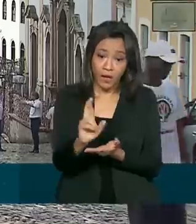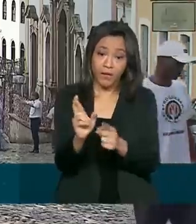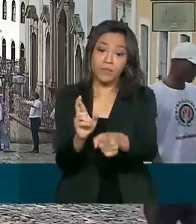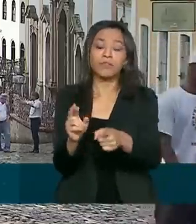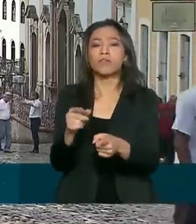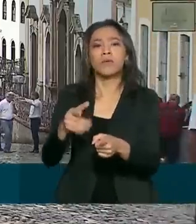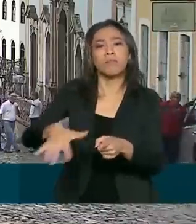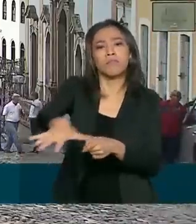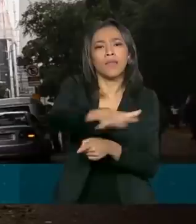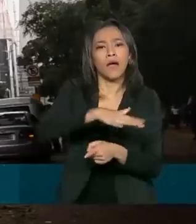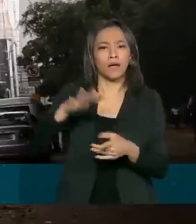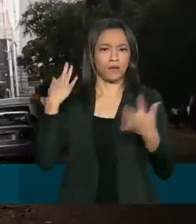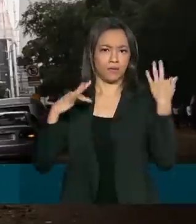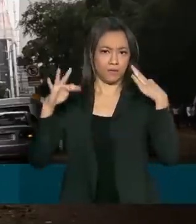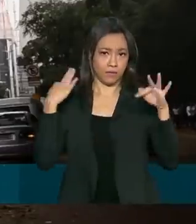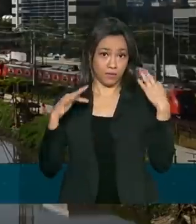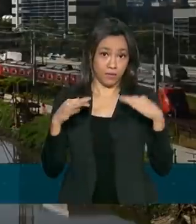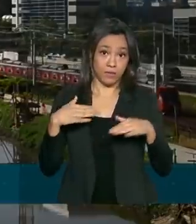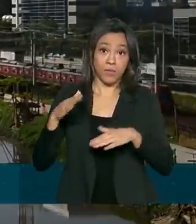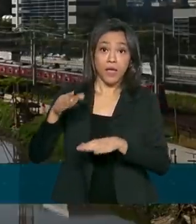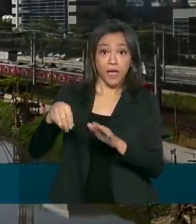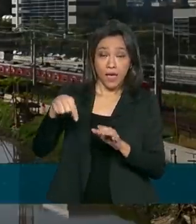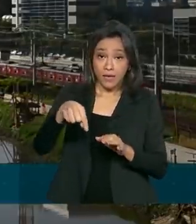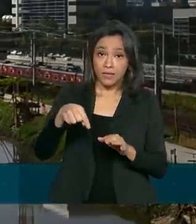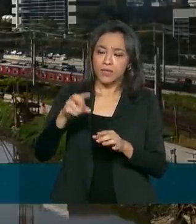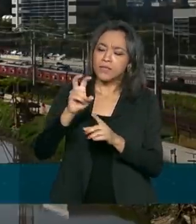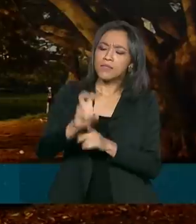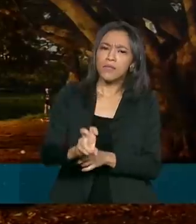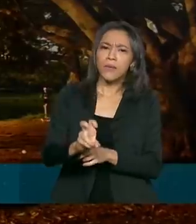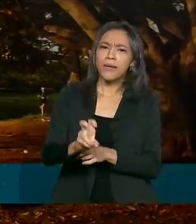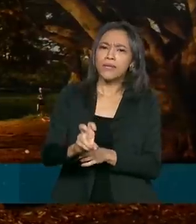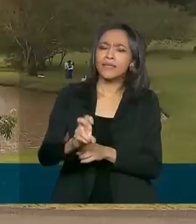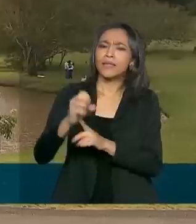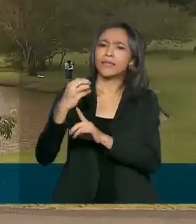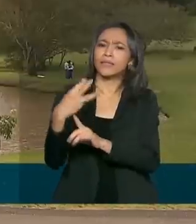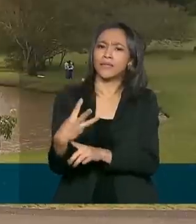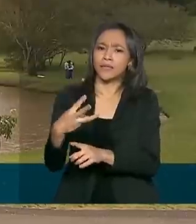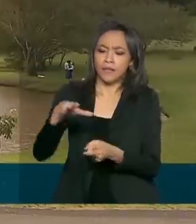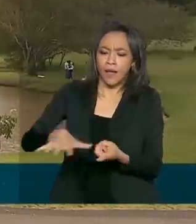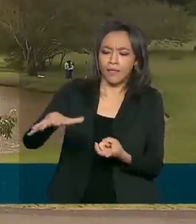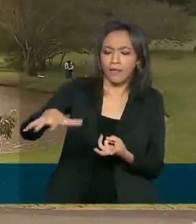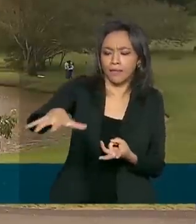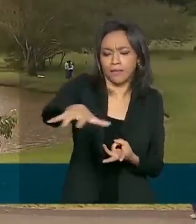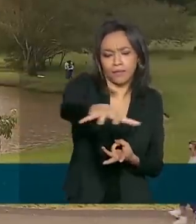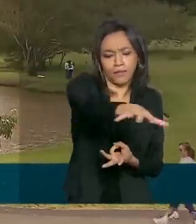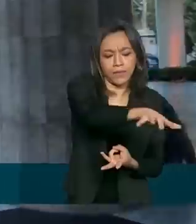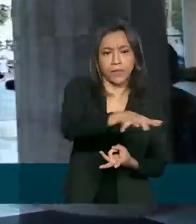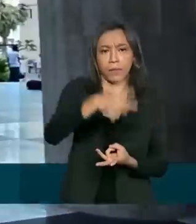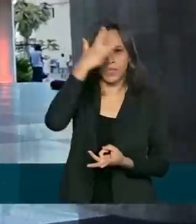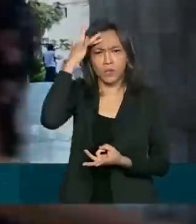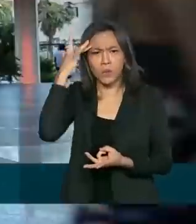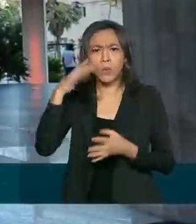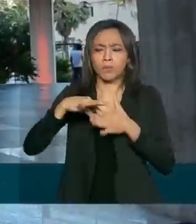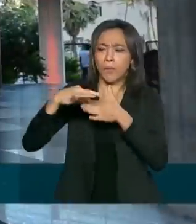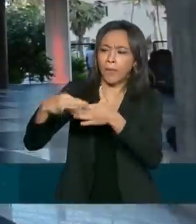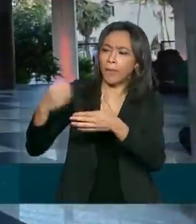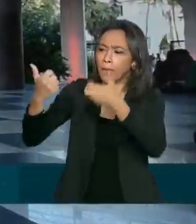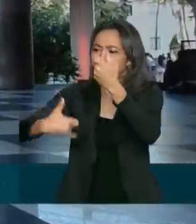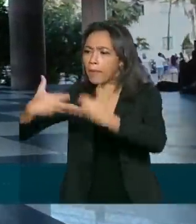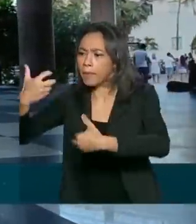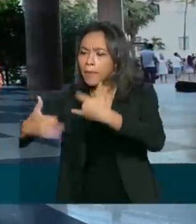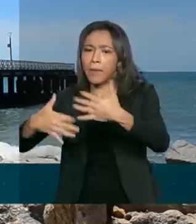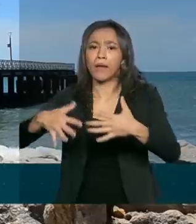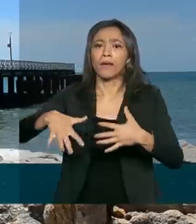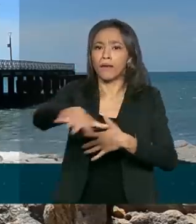Nacional do Turismo. De acordo com a medida, 53 segmentos, desde um guia turístico até grandes empresas do